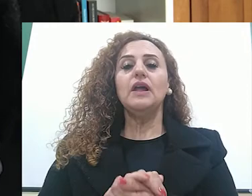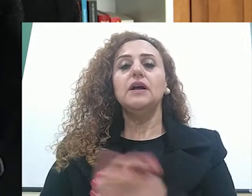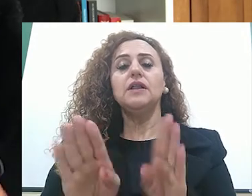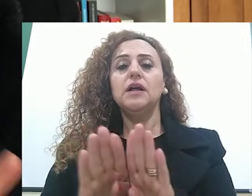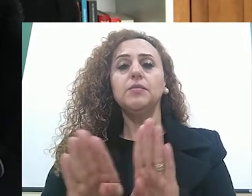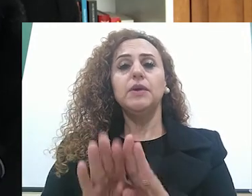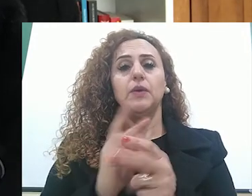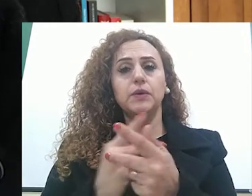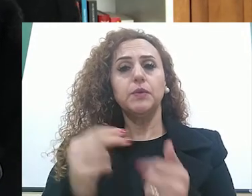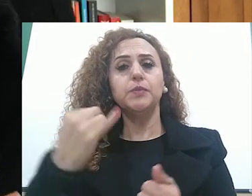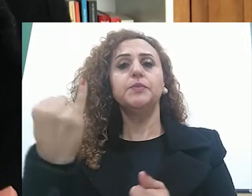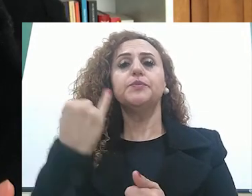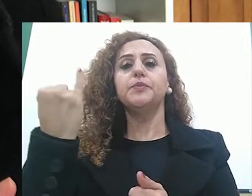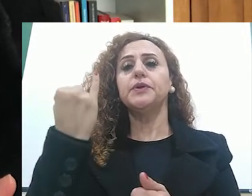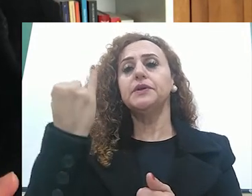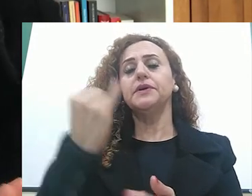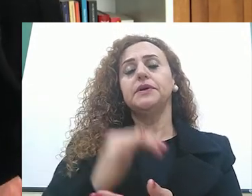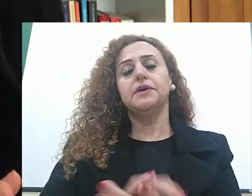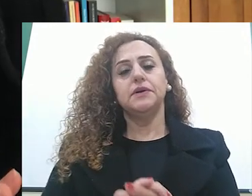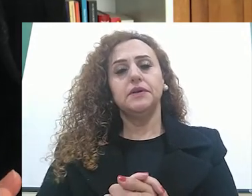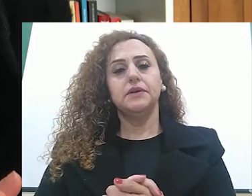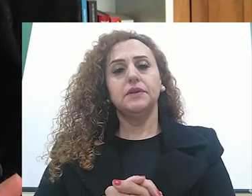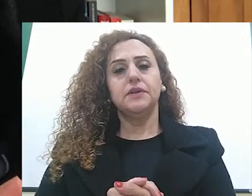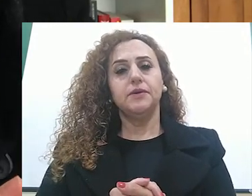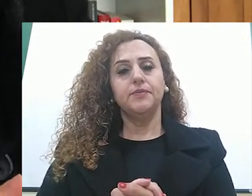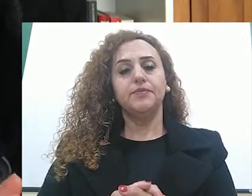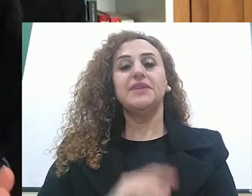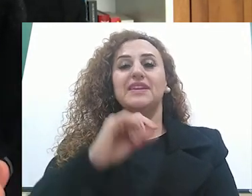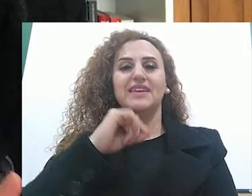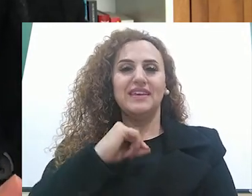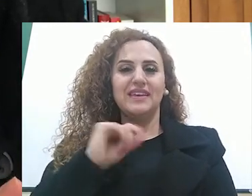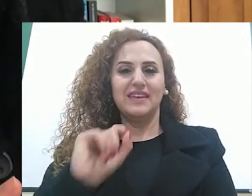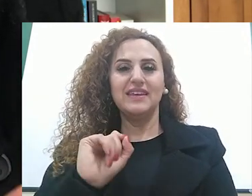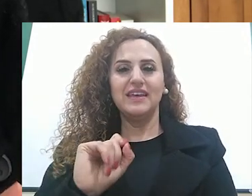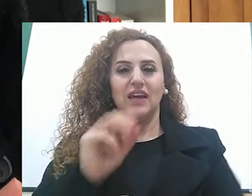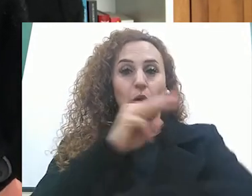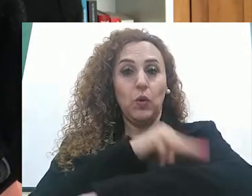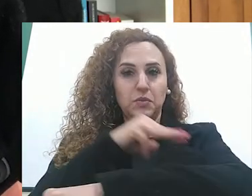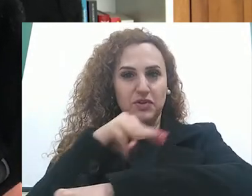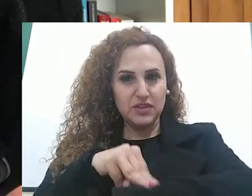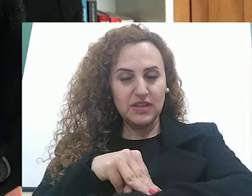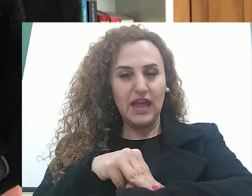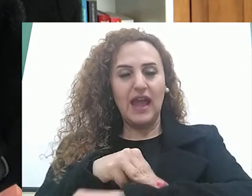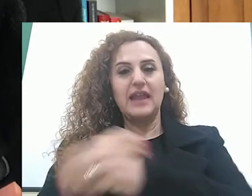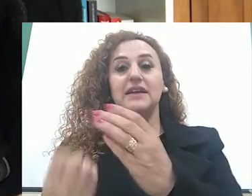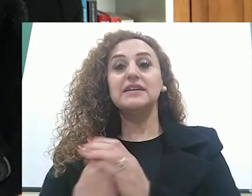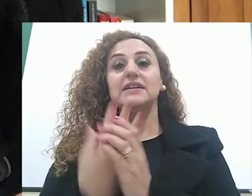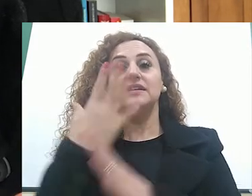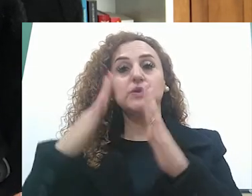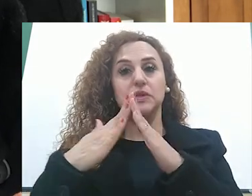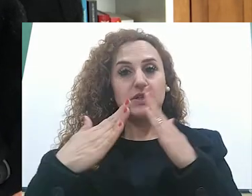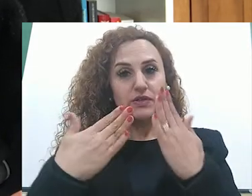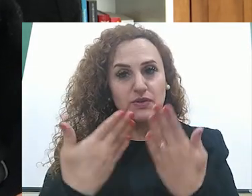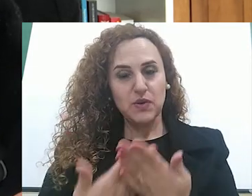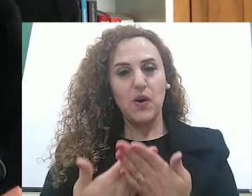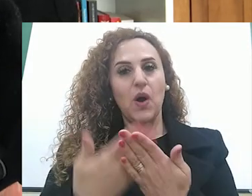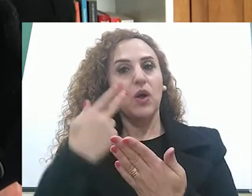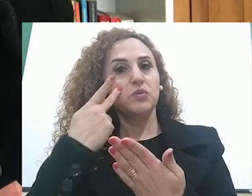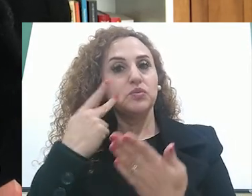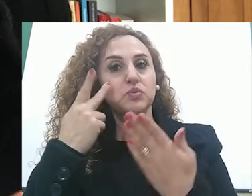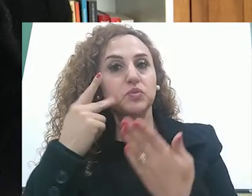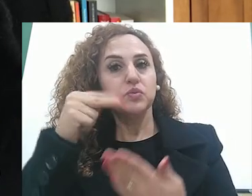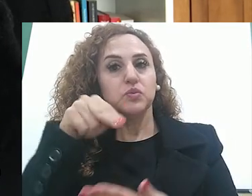importante para a gente considerar a respeito disso, que a feminização do magistério, a criação das escolas normais